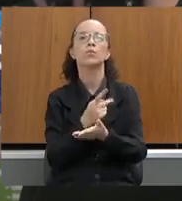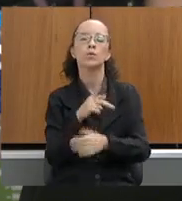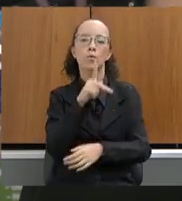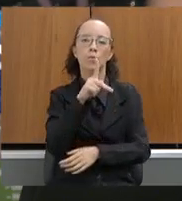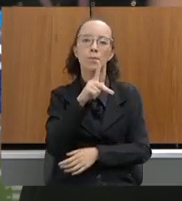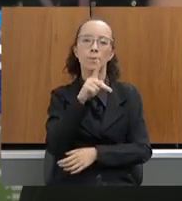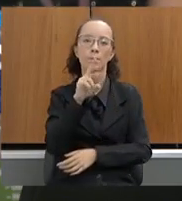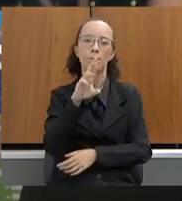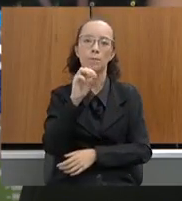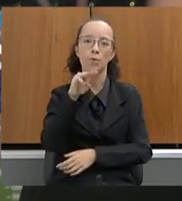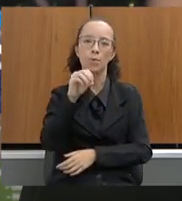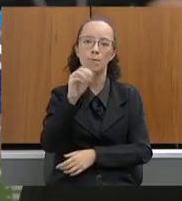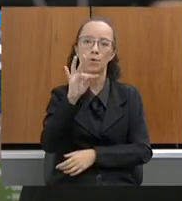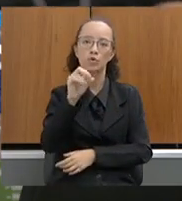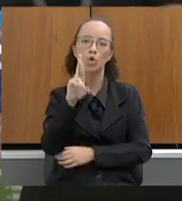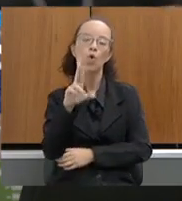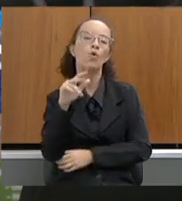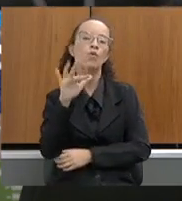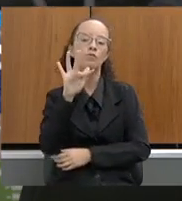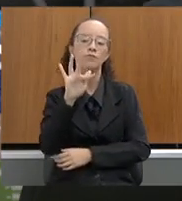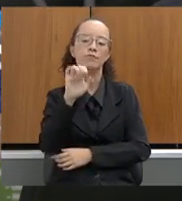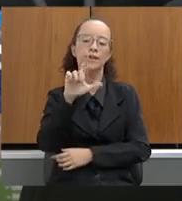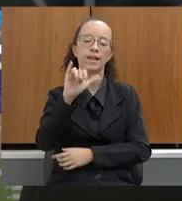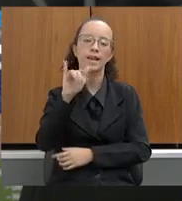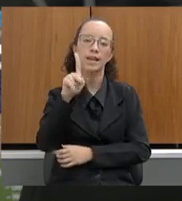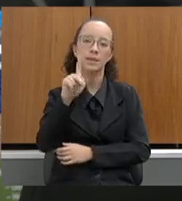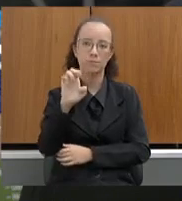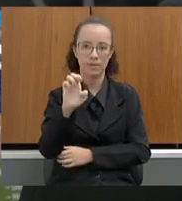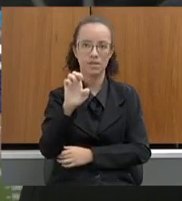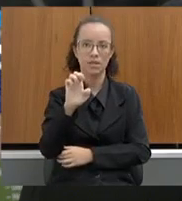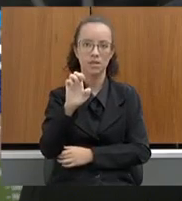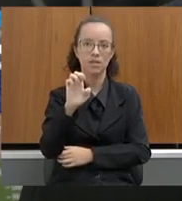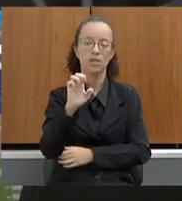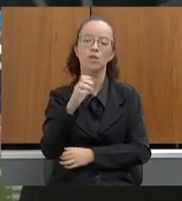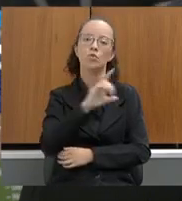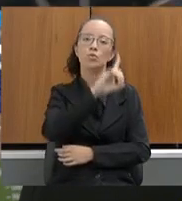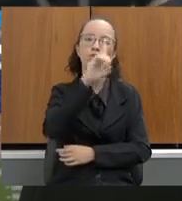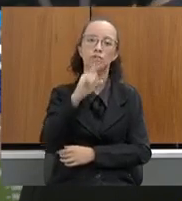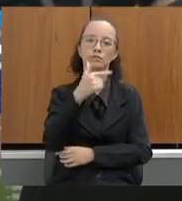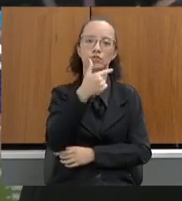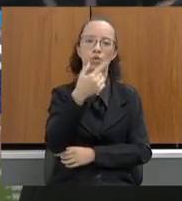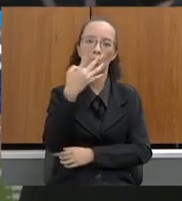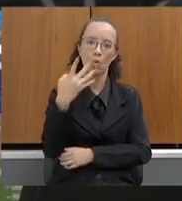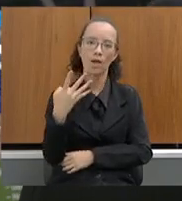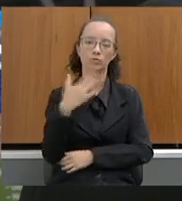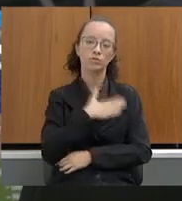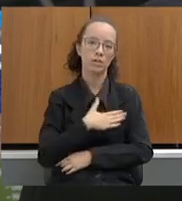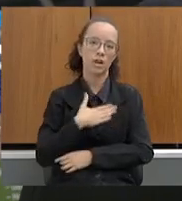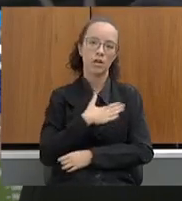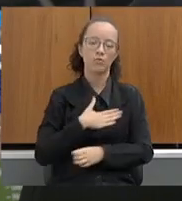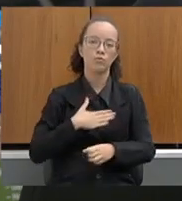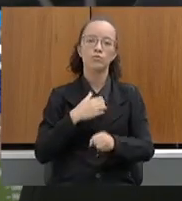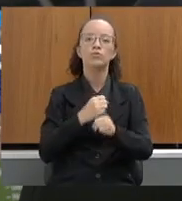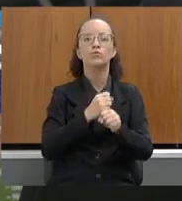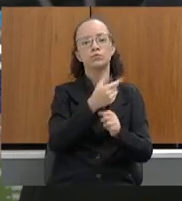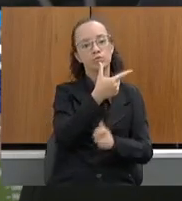Oliveira Faria do Caoma no Ministério Público Estadual no dia 24 de nove de 2021.